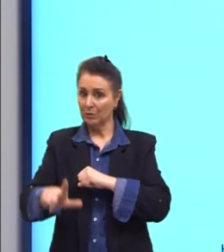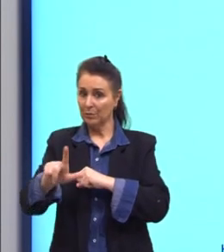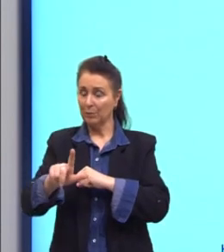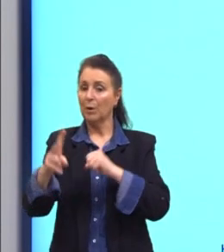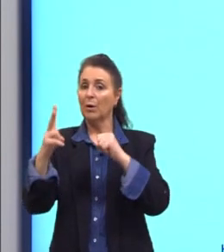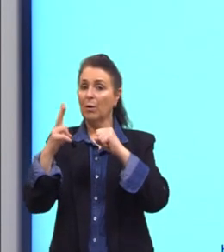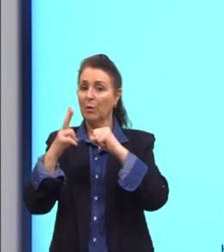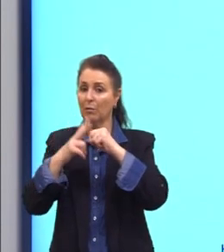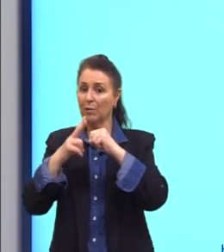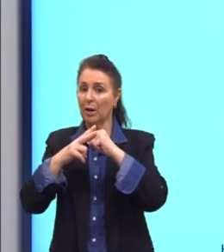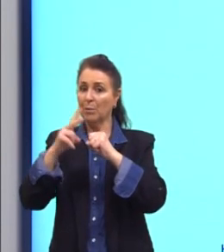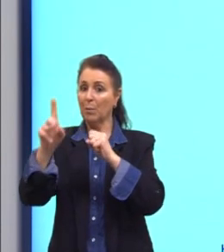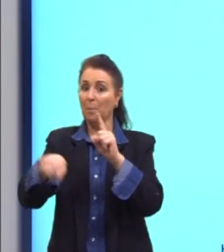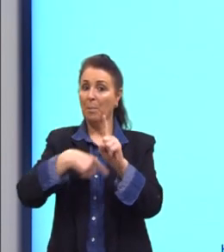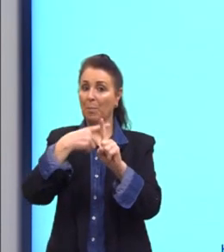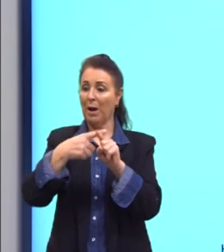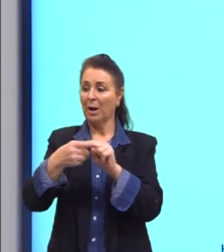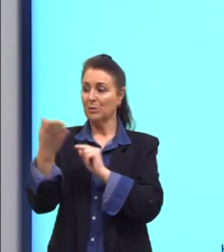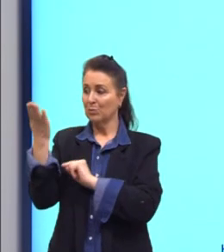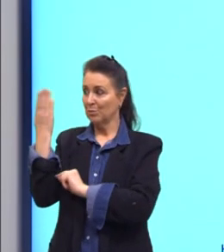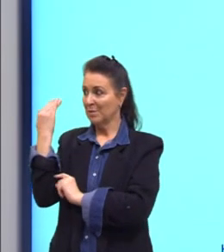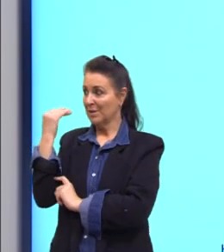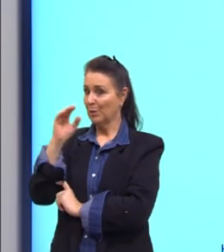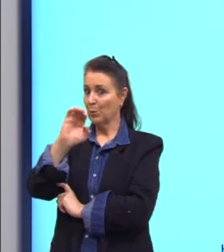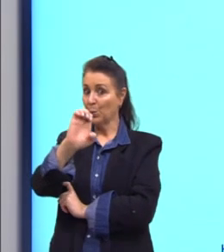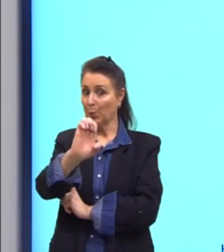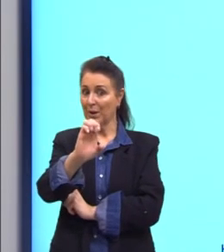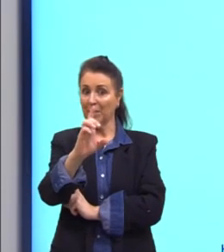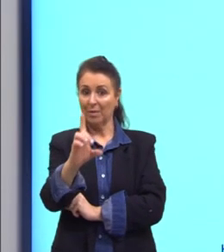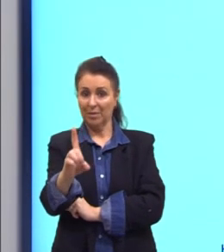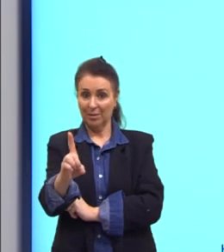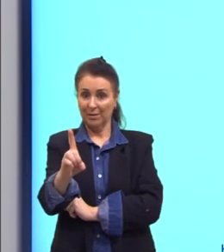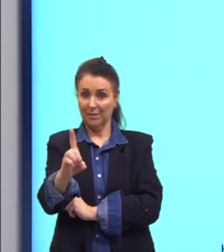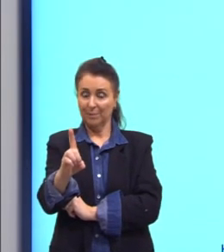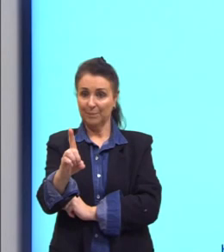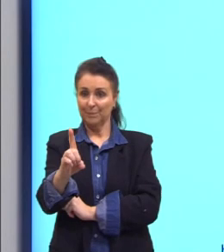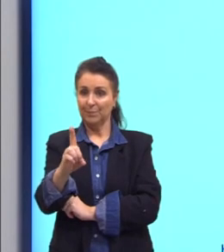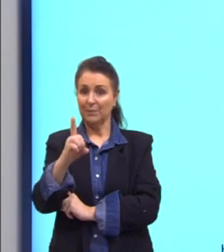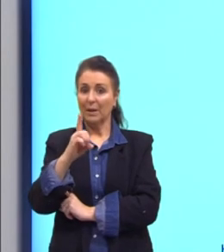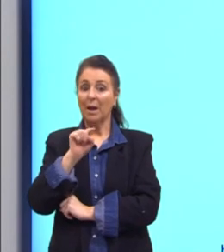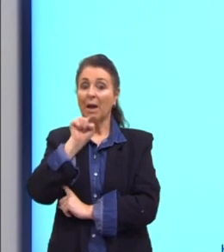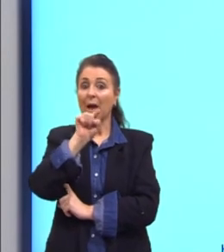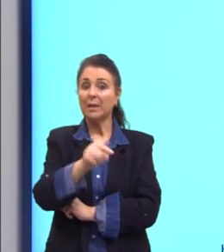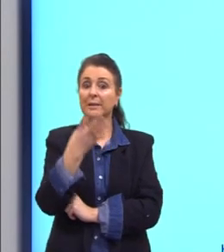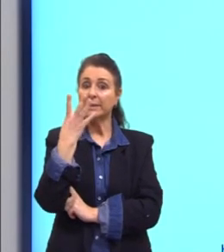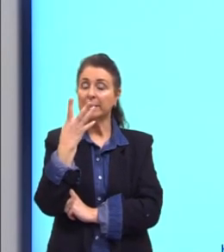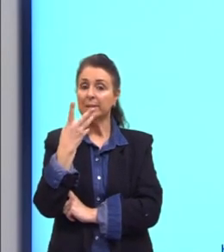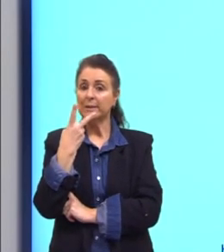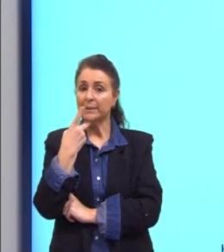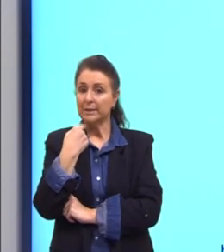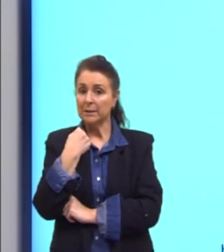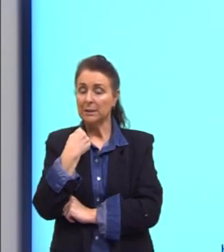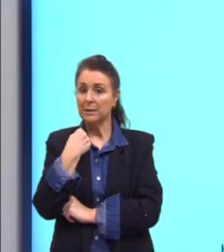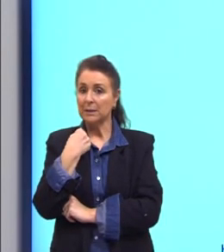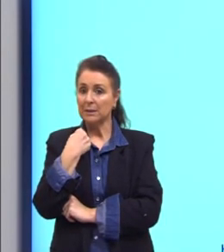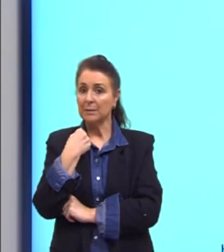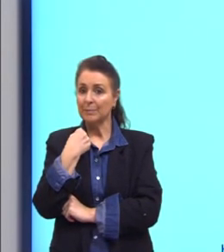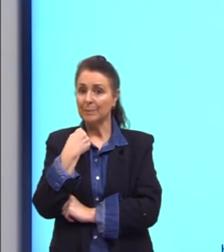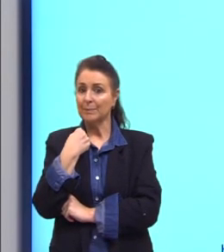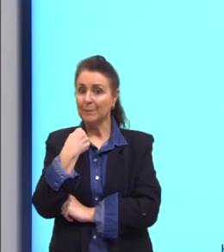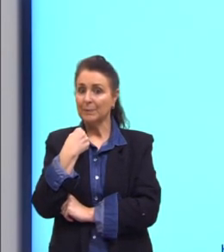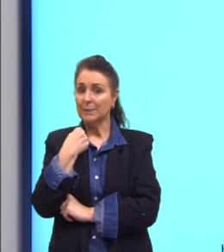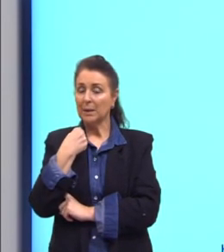be mais o passado, com ED. Tá? Então, estas crianças são roubadas da sua